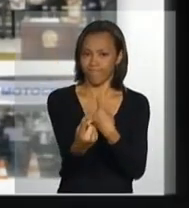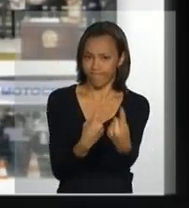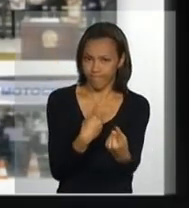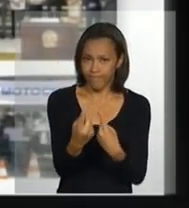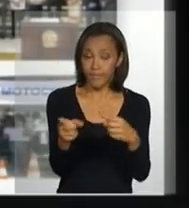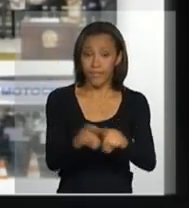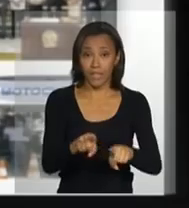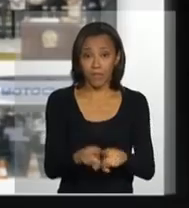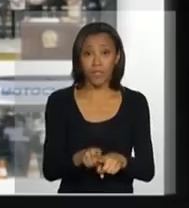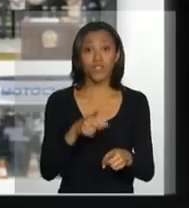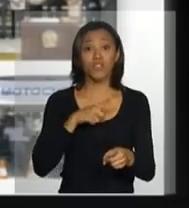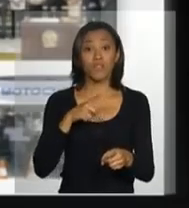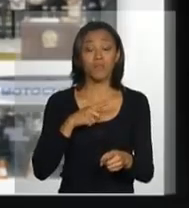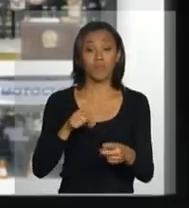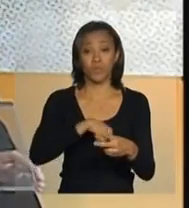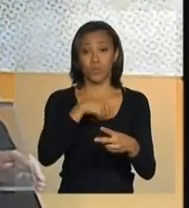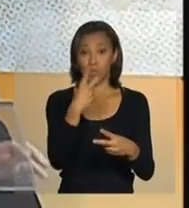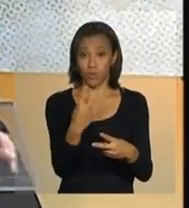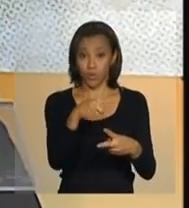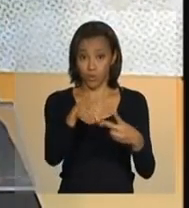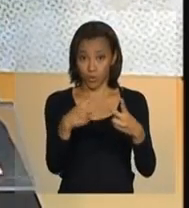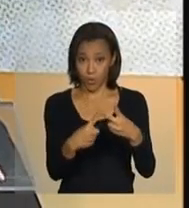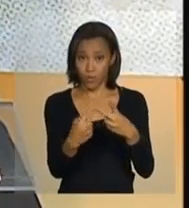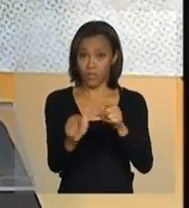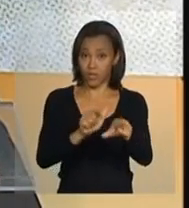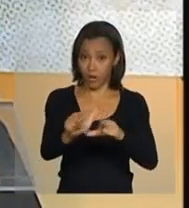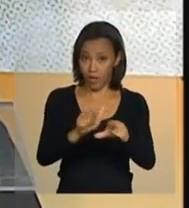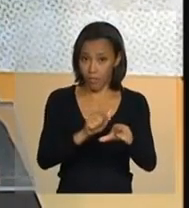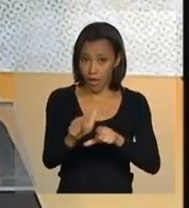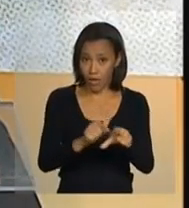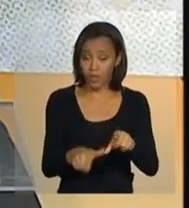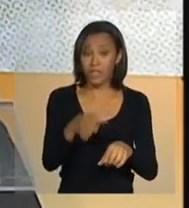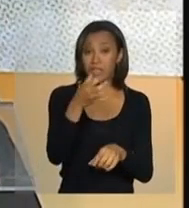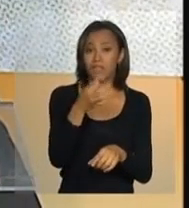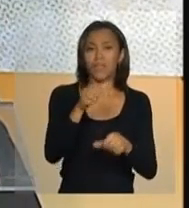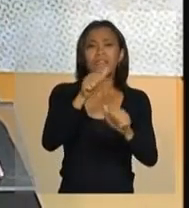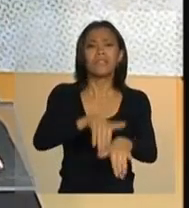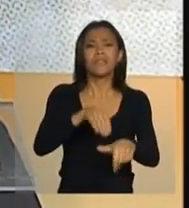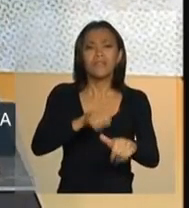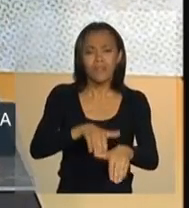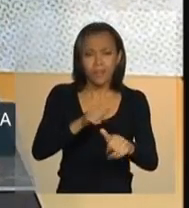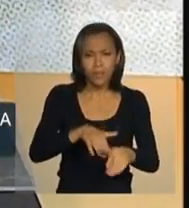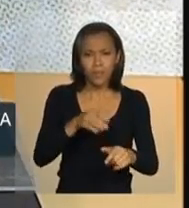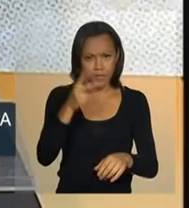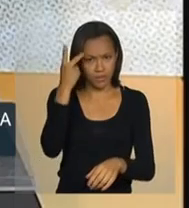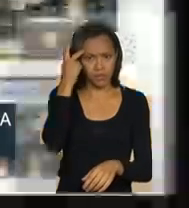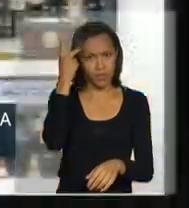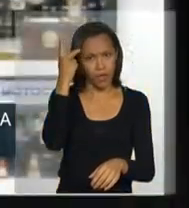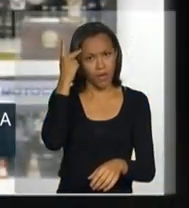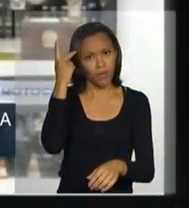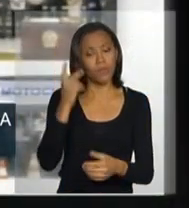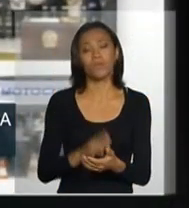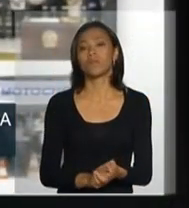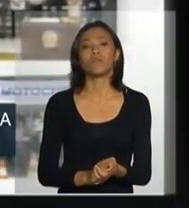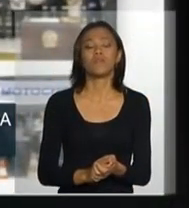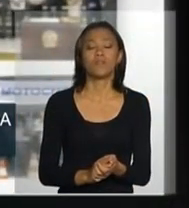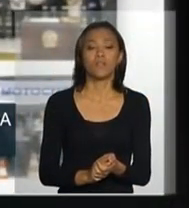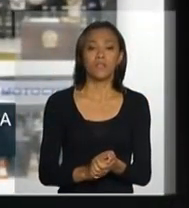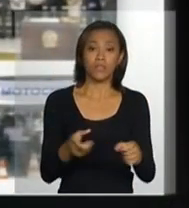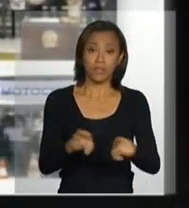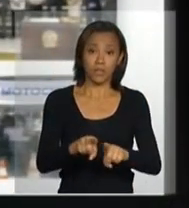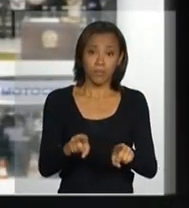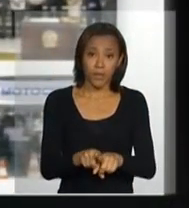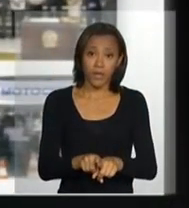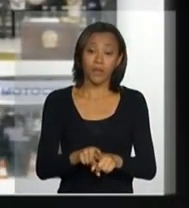tivemos duas ações, uma na 6 horas de São Paulo, em setembro, posteriormente tivemos